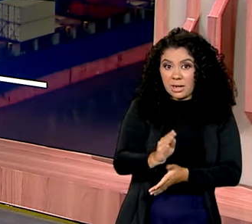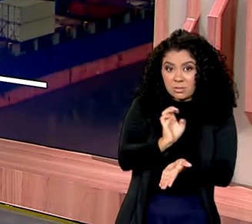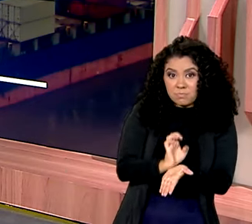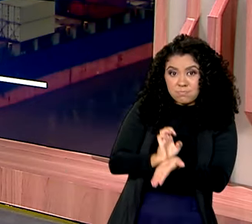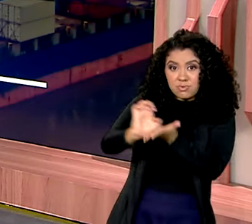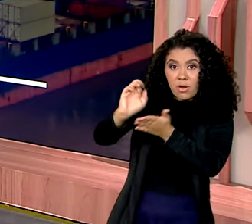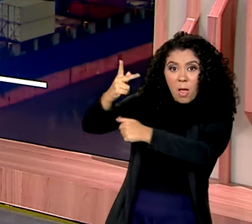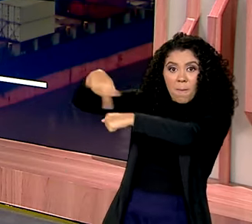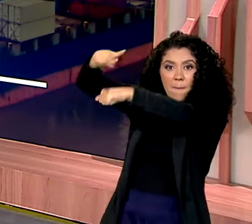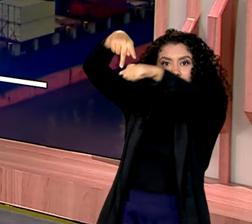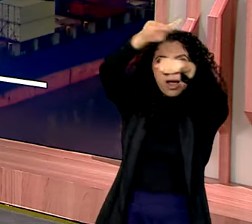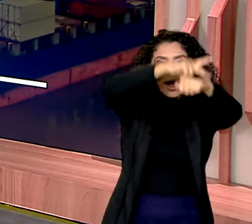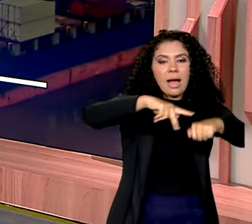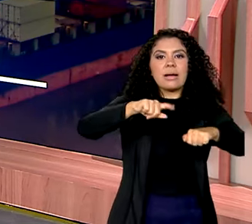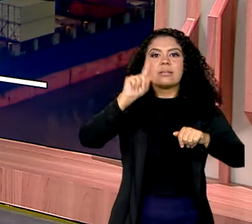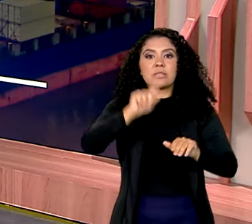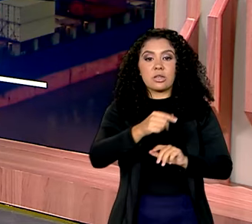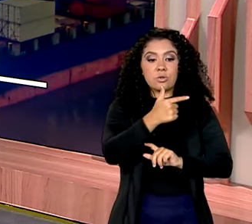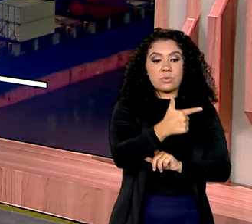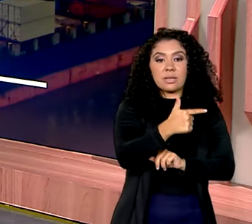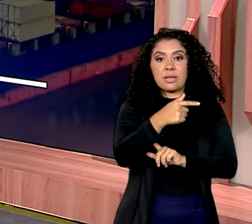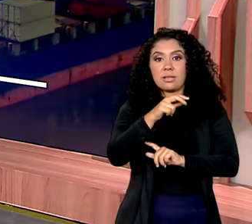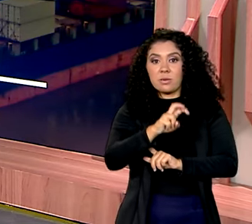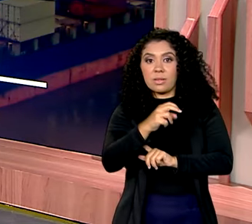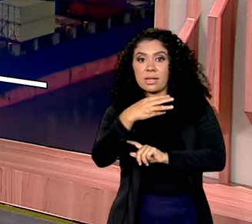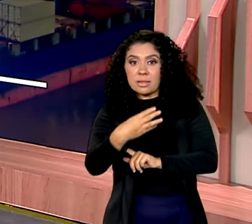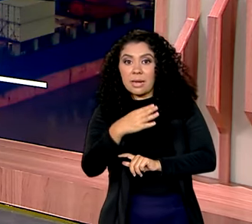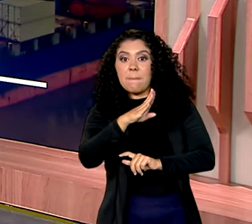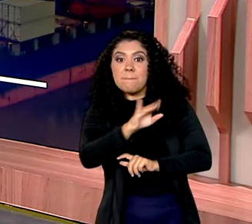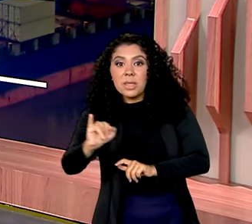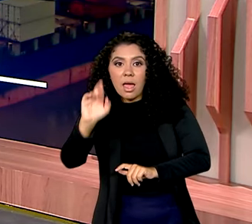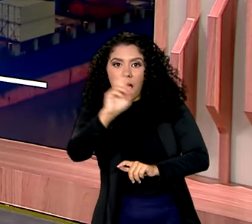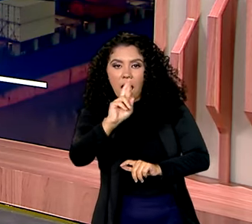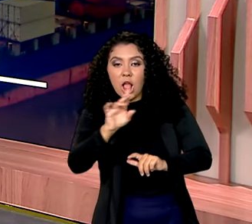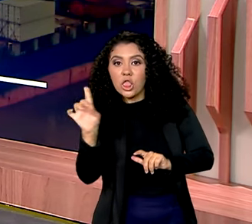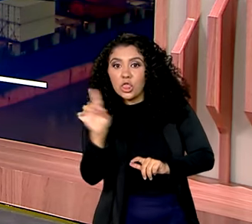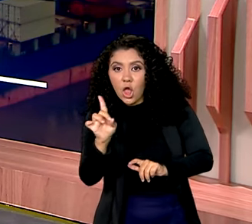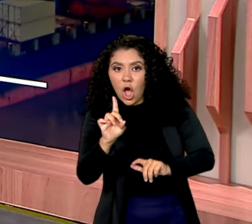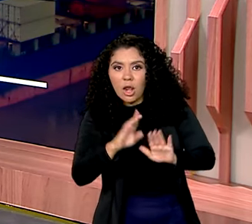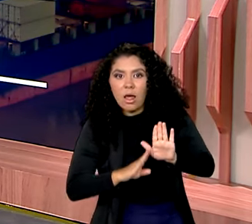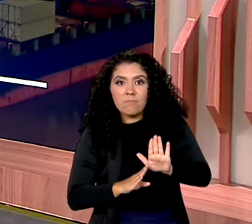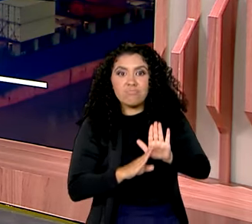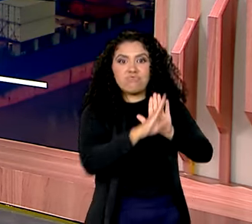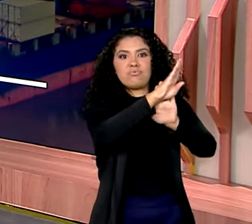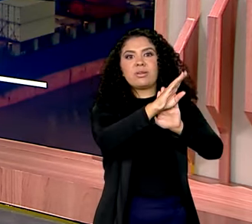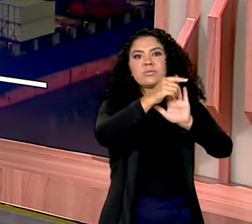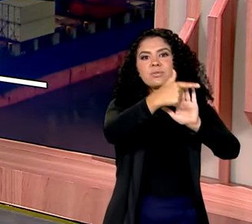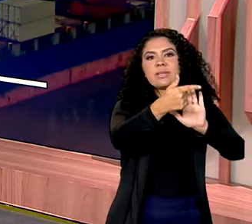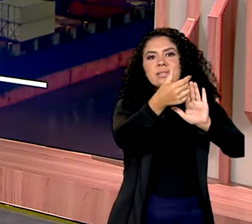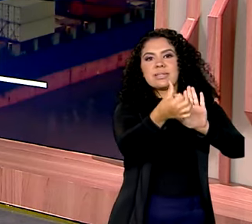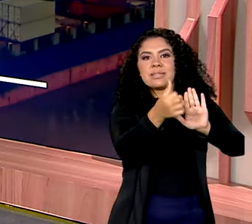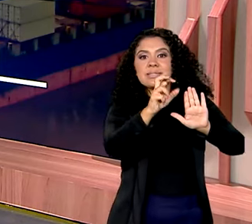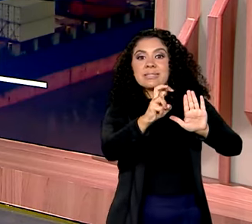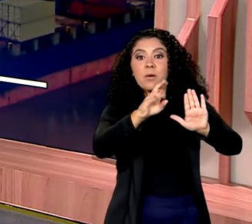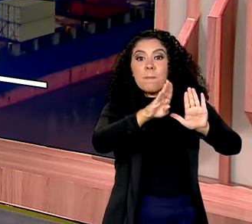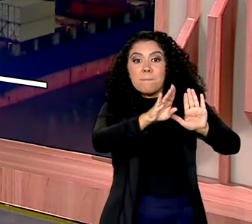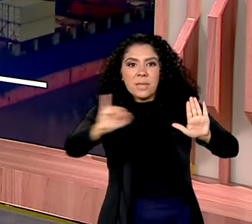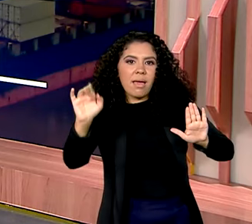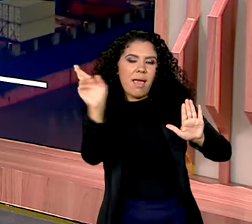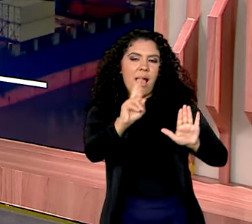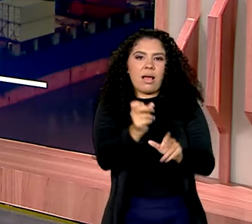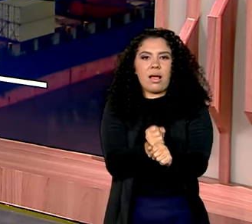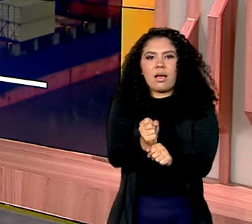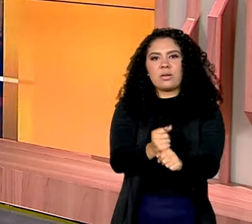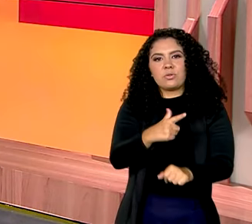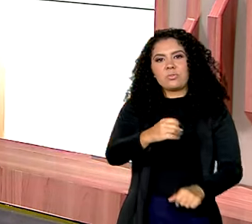nações subiu de 253 bilhões de dólares em 2022 para 265 bilhões